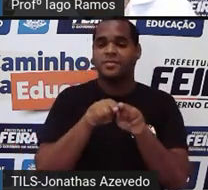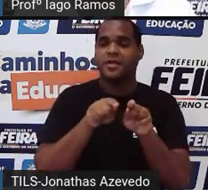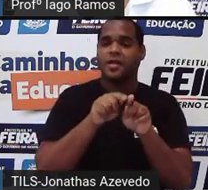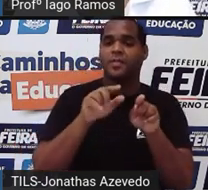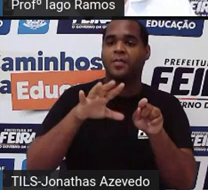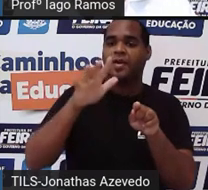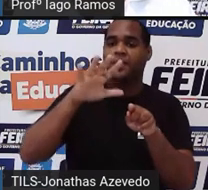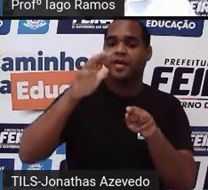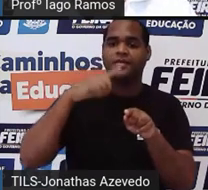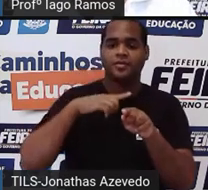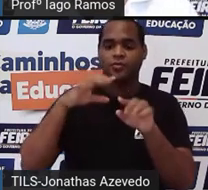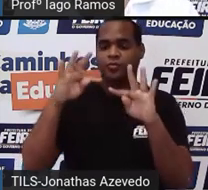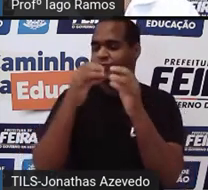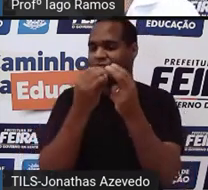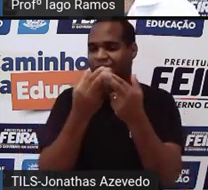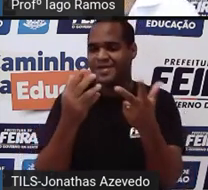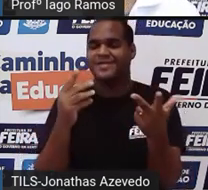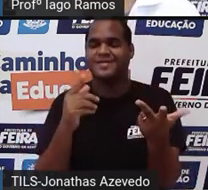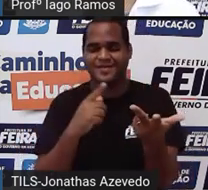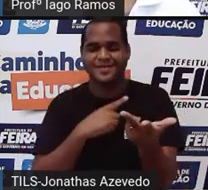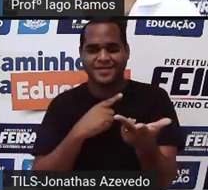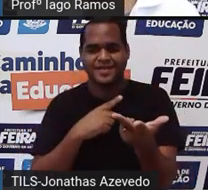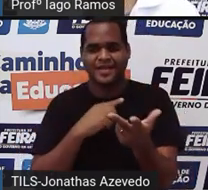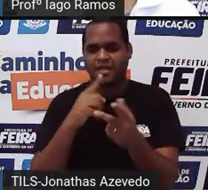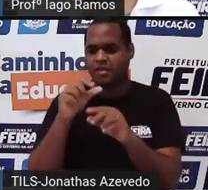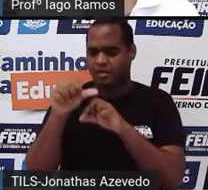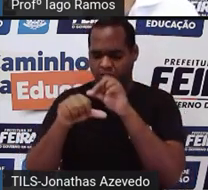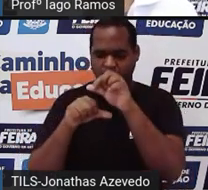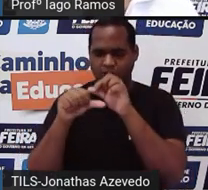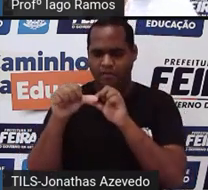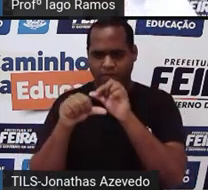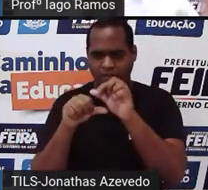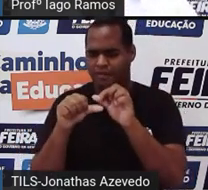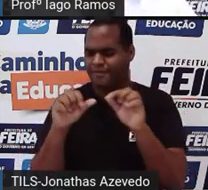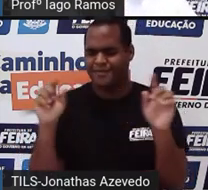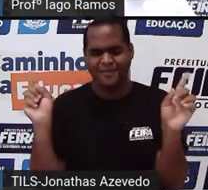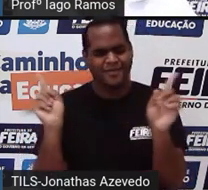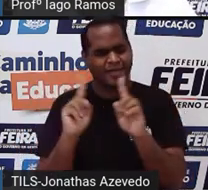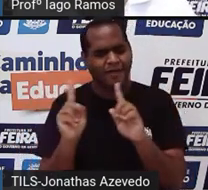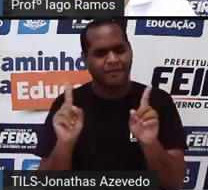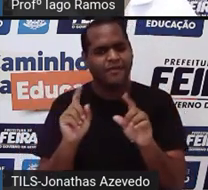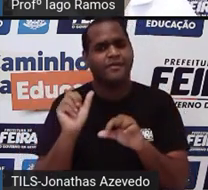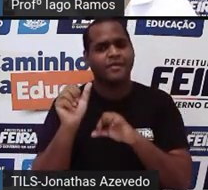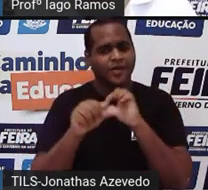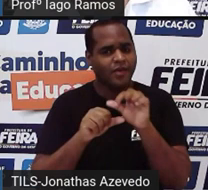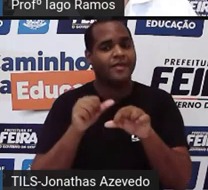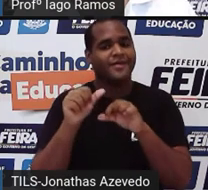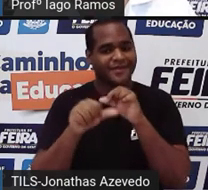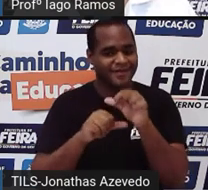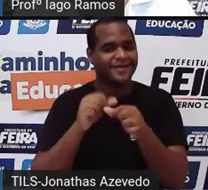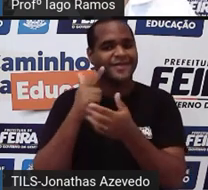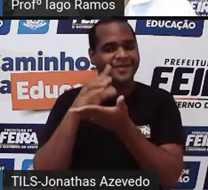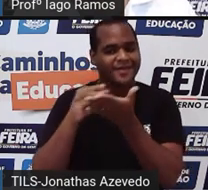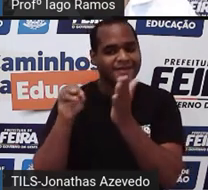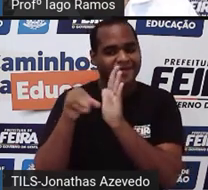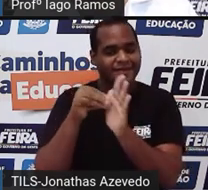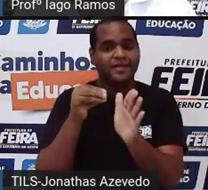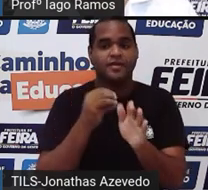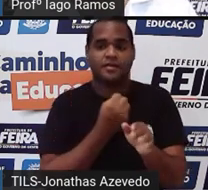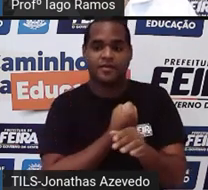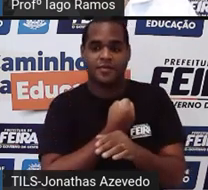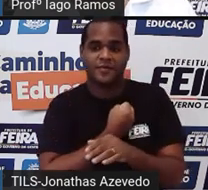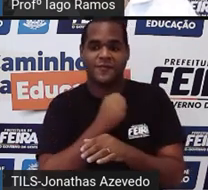figura. As medidas da figura não mudaram, mas houve uma transformação da figura 1